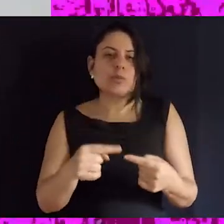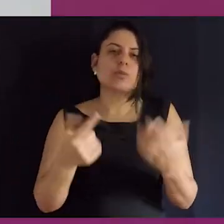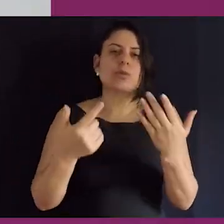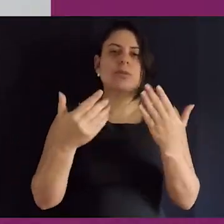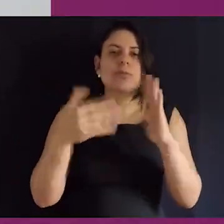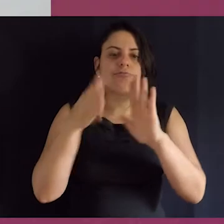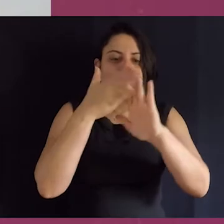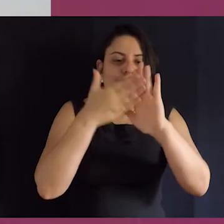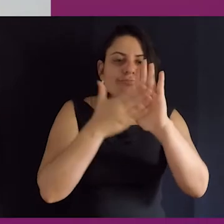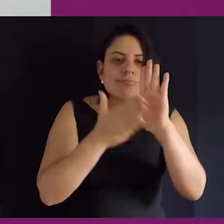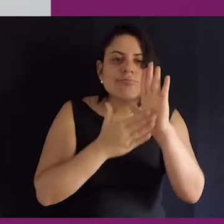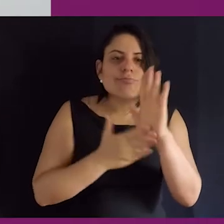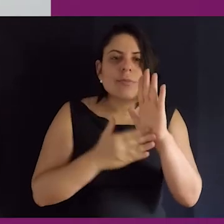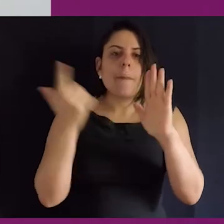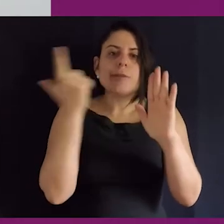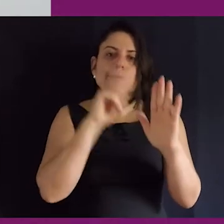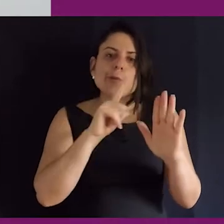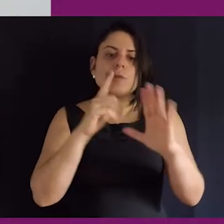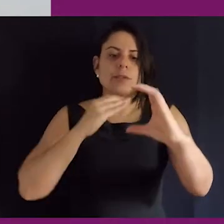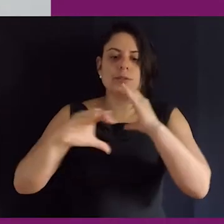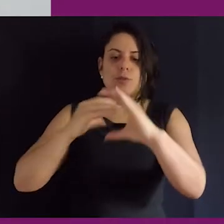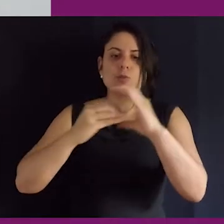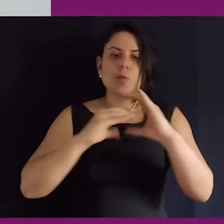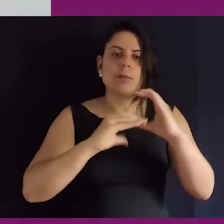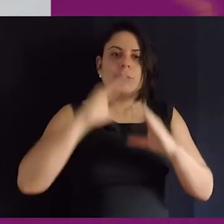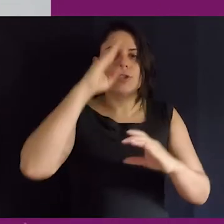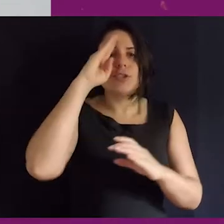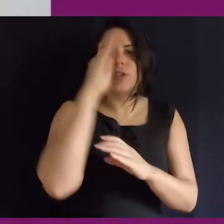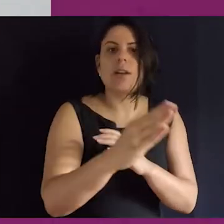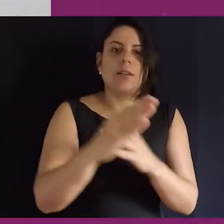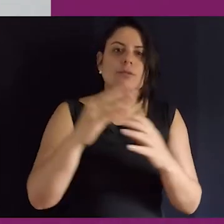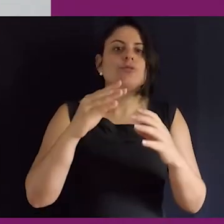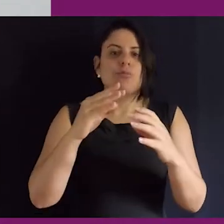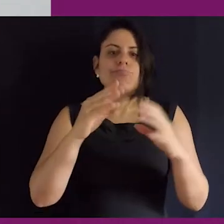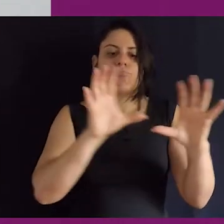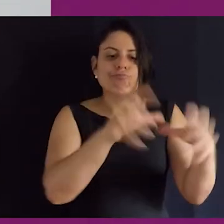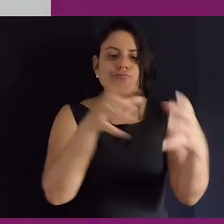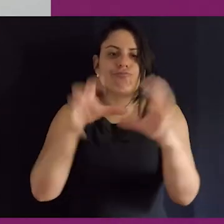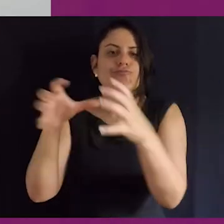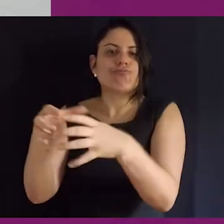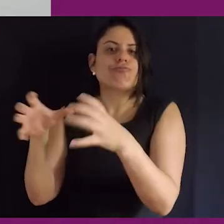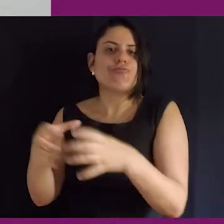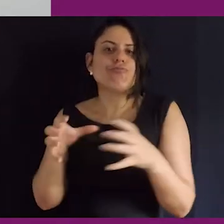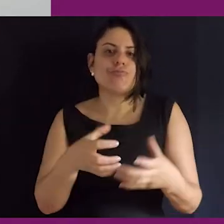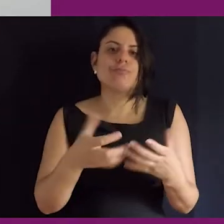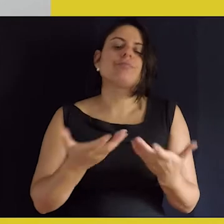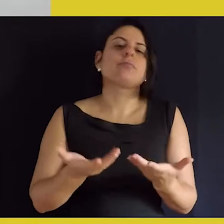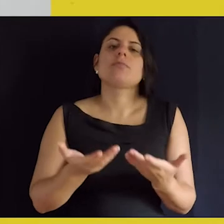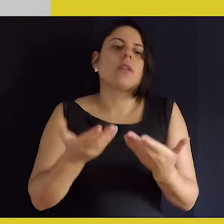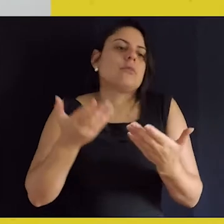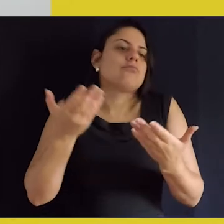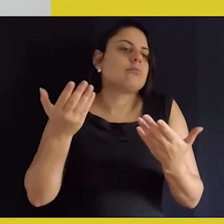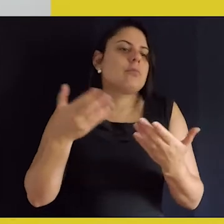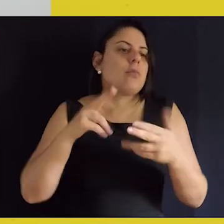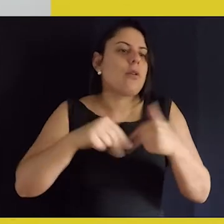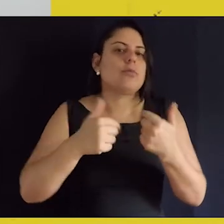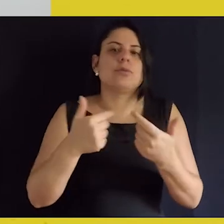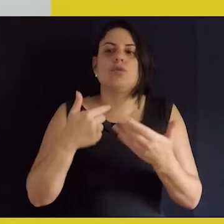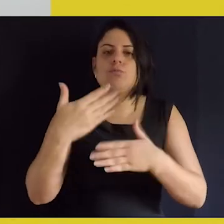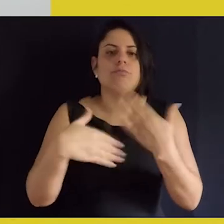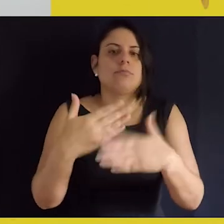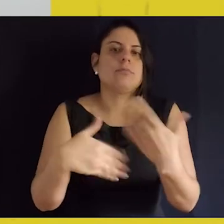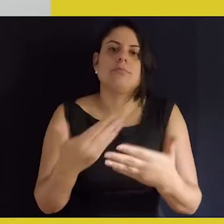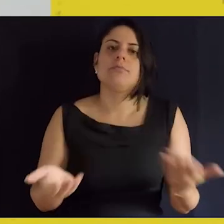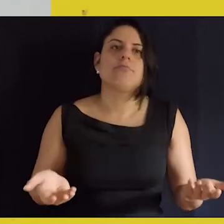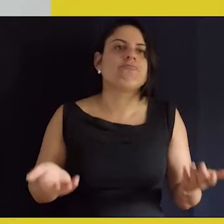encaminhamento que é muito importante poder ter essa comunicação direta durante